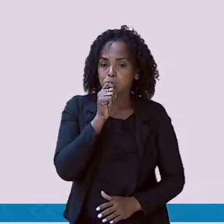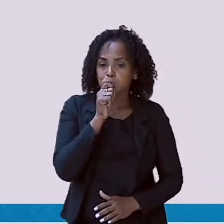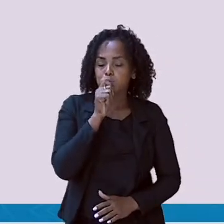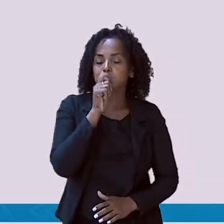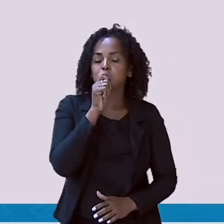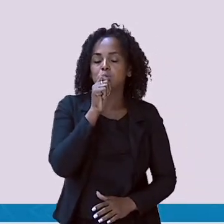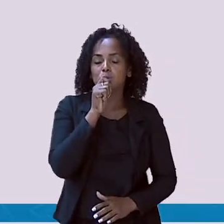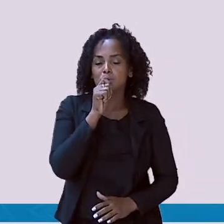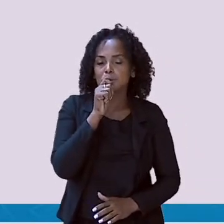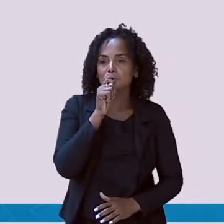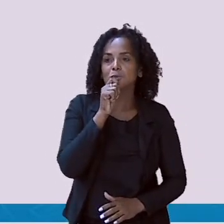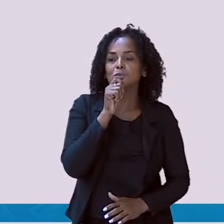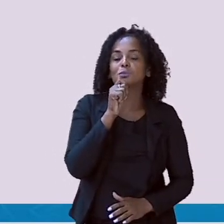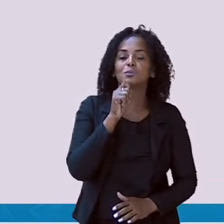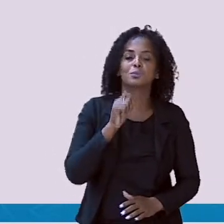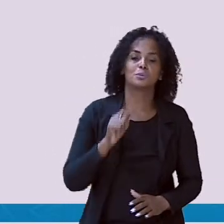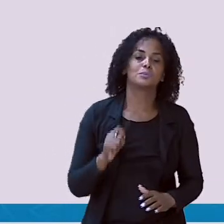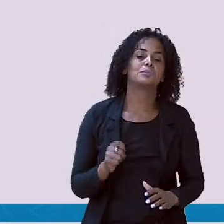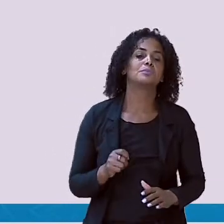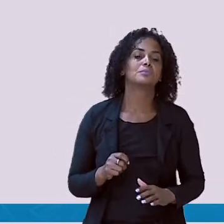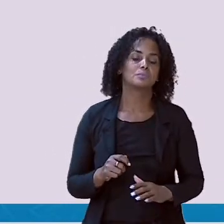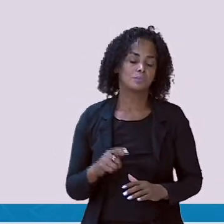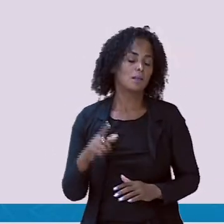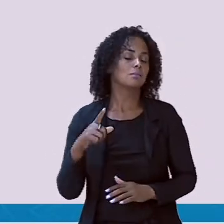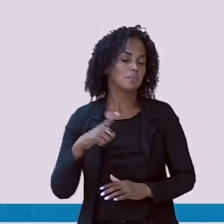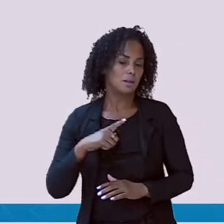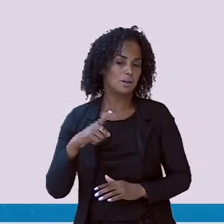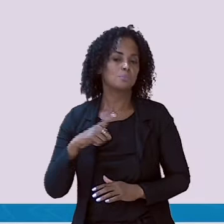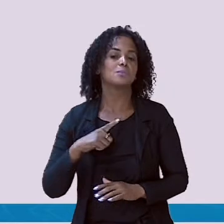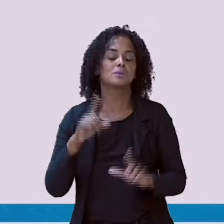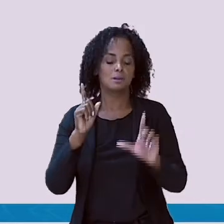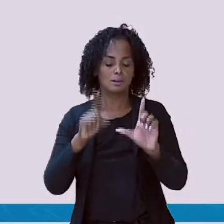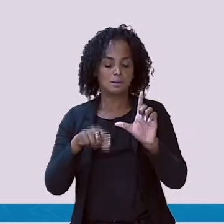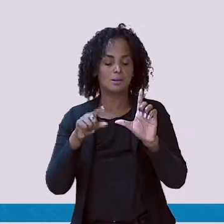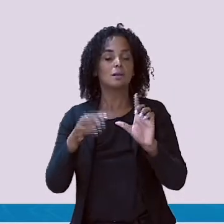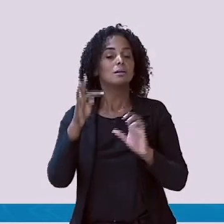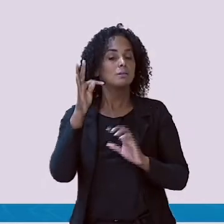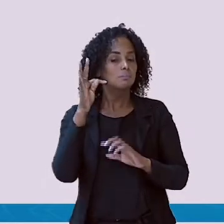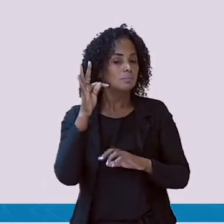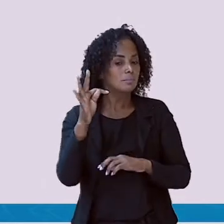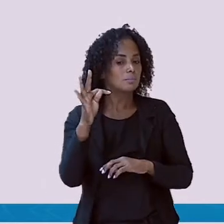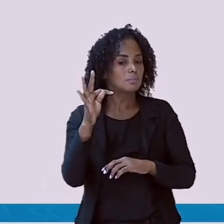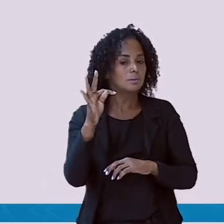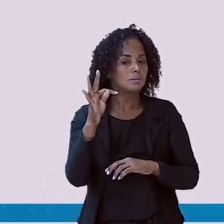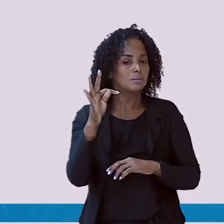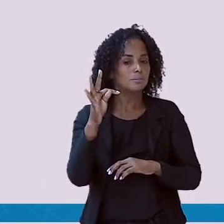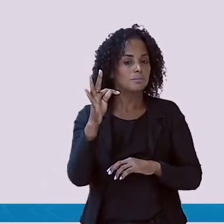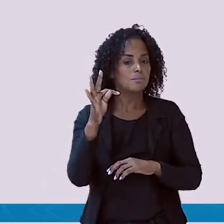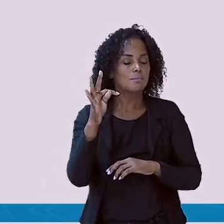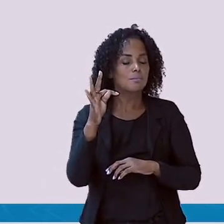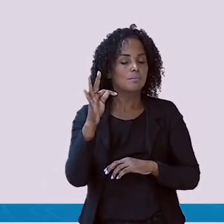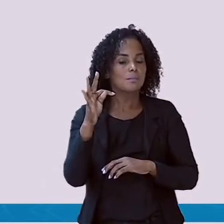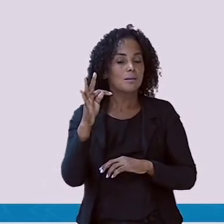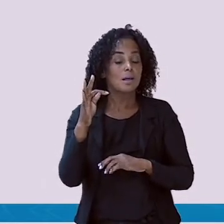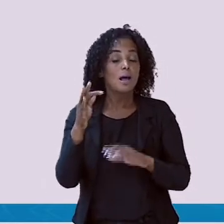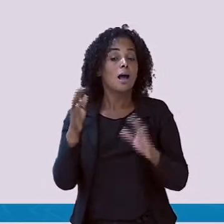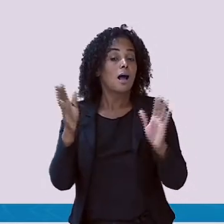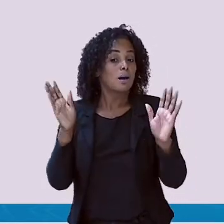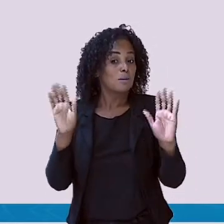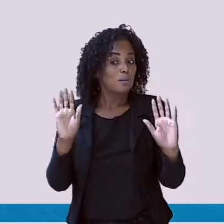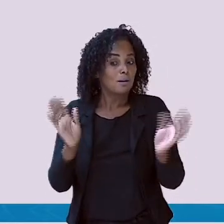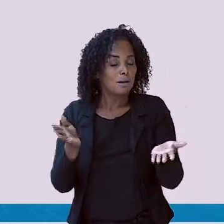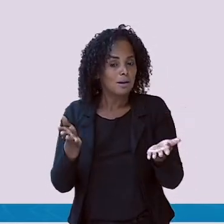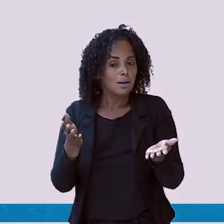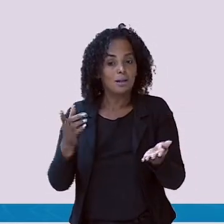Viram só? Apito. Encontramos a letra T. Aqui nós temos uma